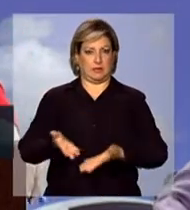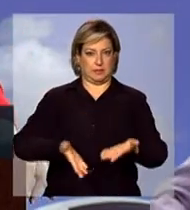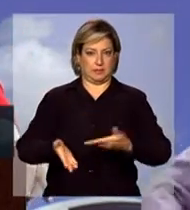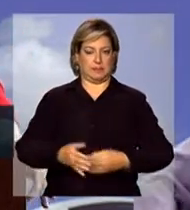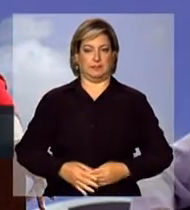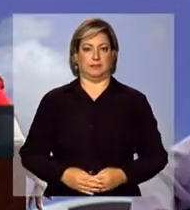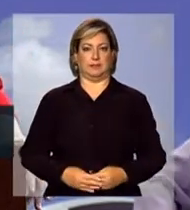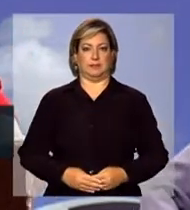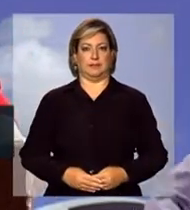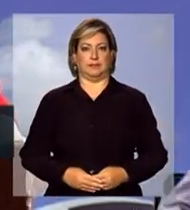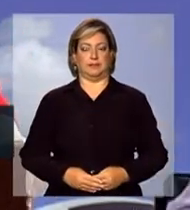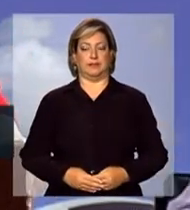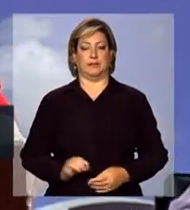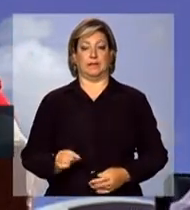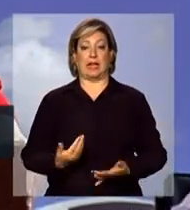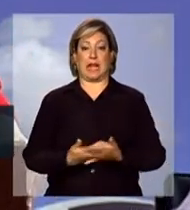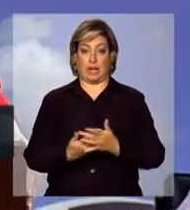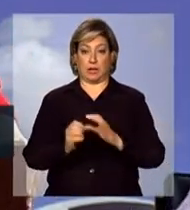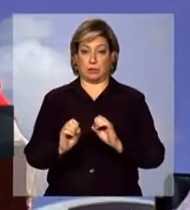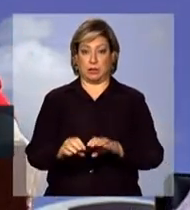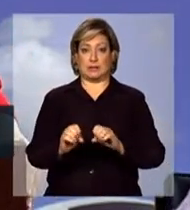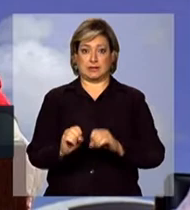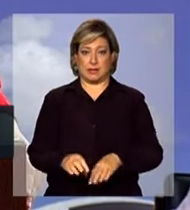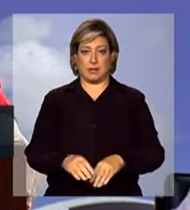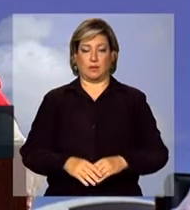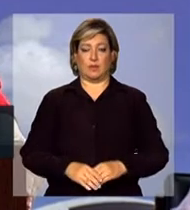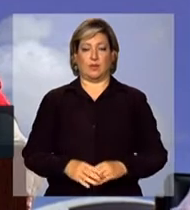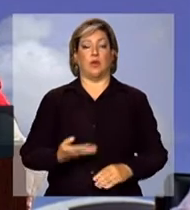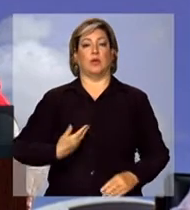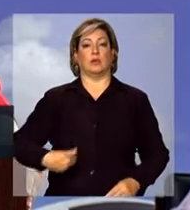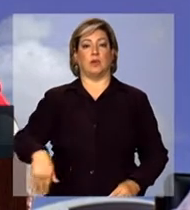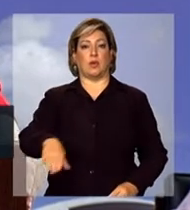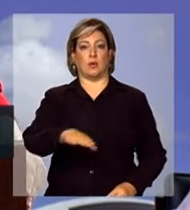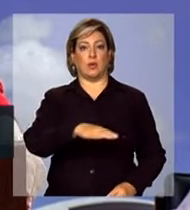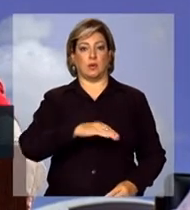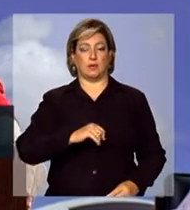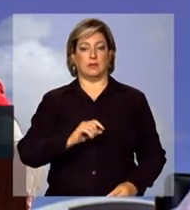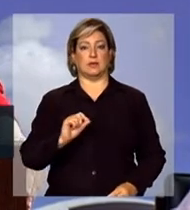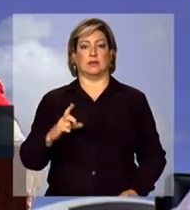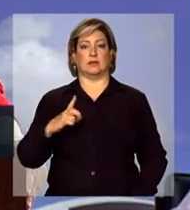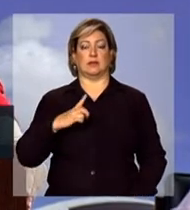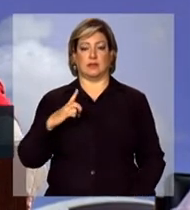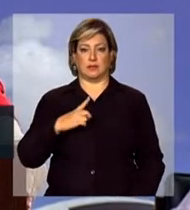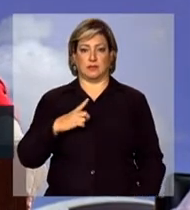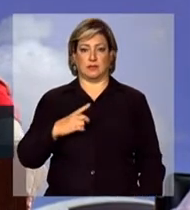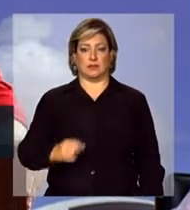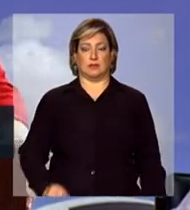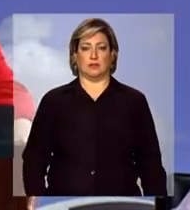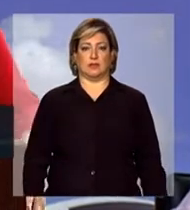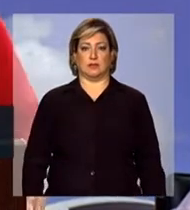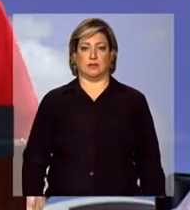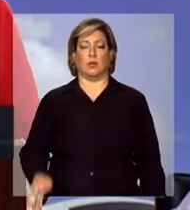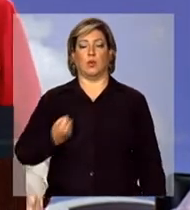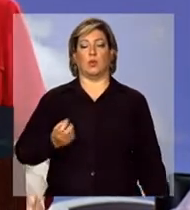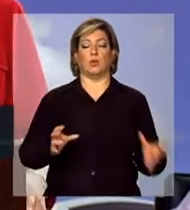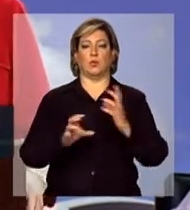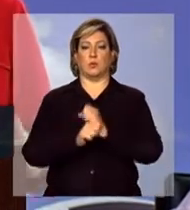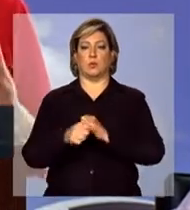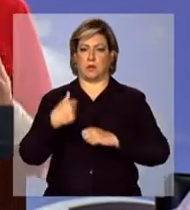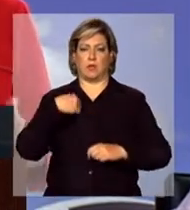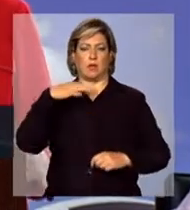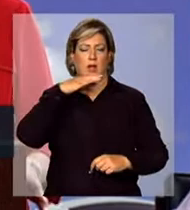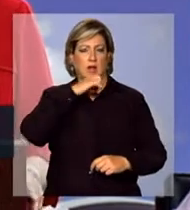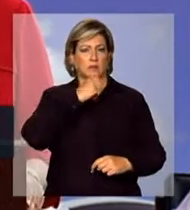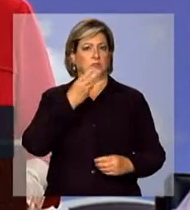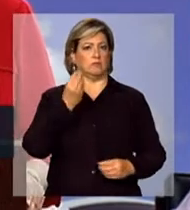Na educação, nós temos números que eu considero